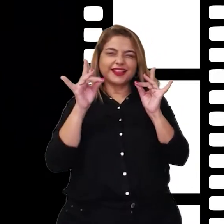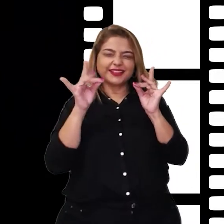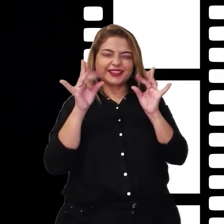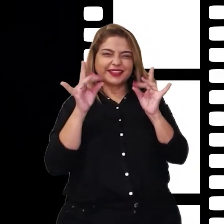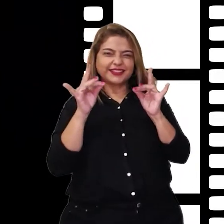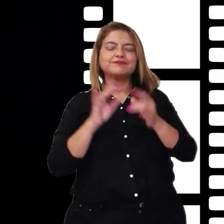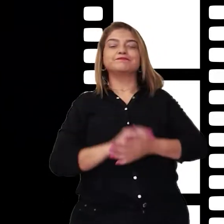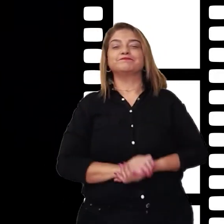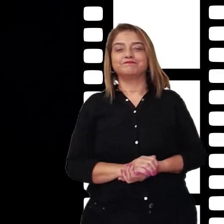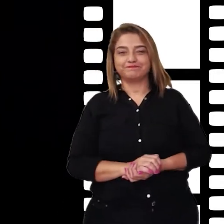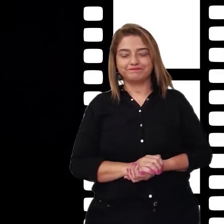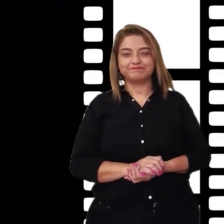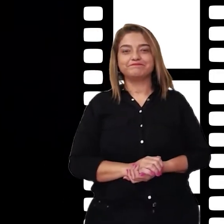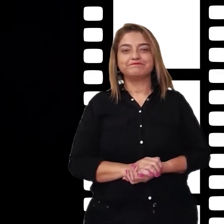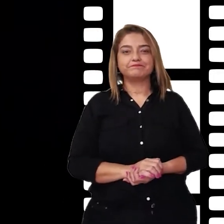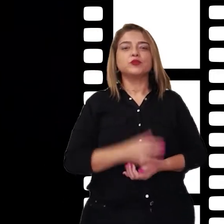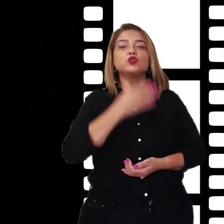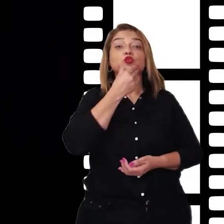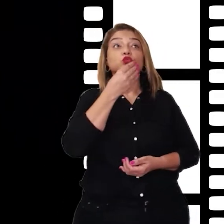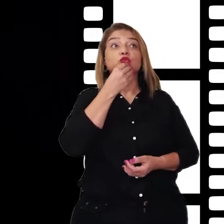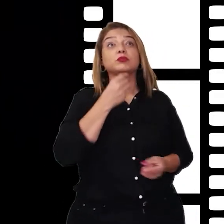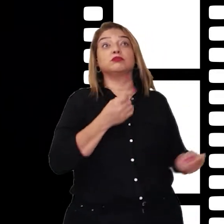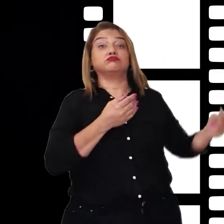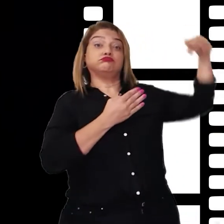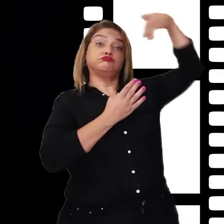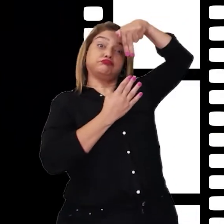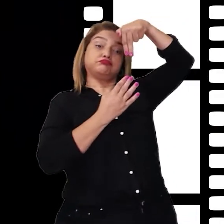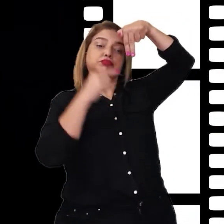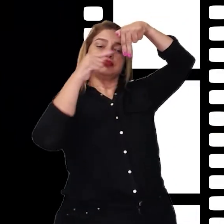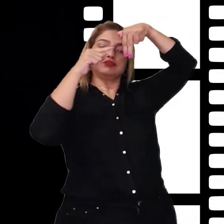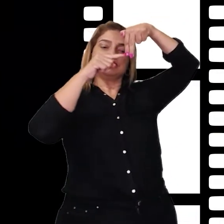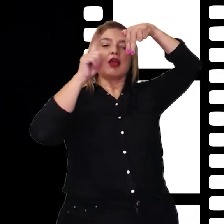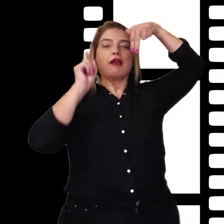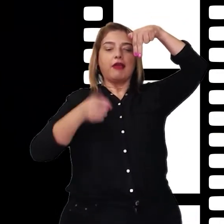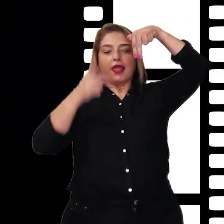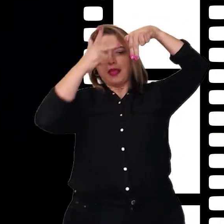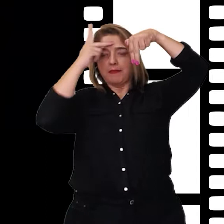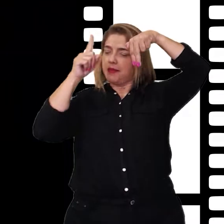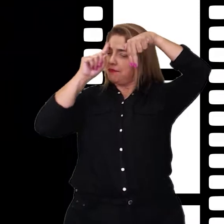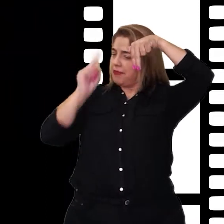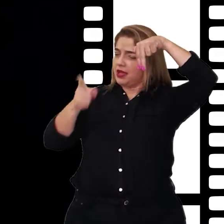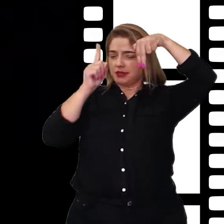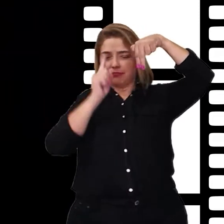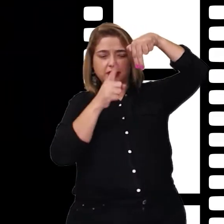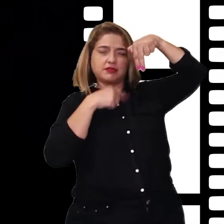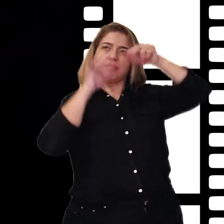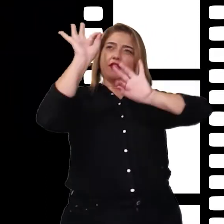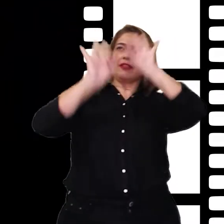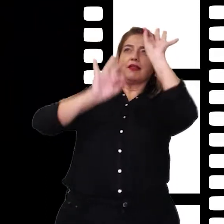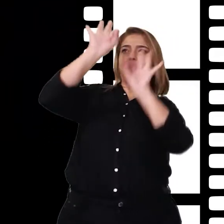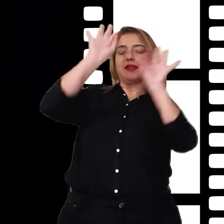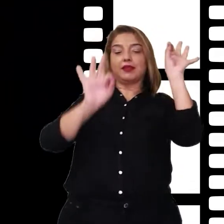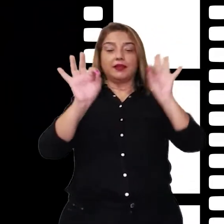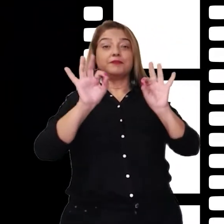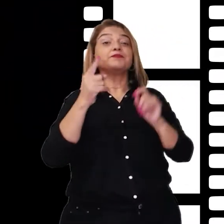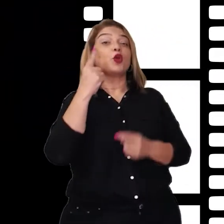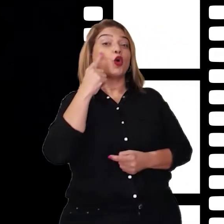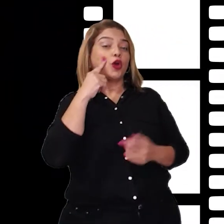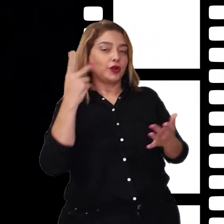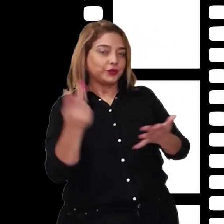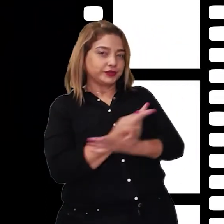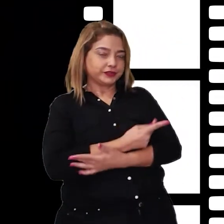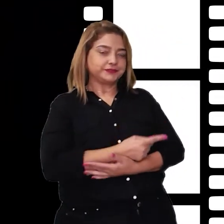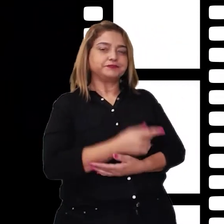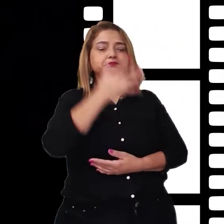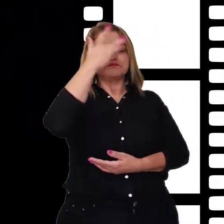O menino ficou lá em cima no topo, porque ele queria ser aquele que ia dar o retoque final. E aí, olha o que aconteceu. Cada